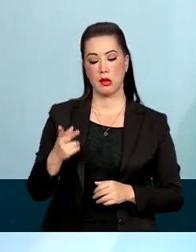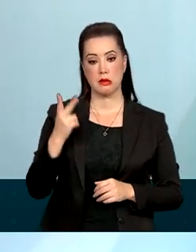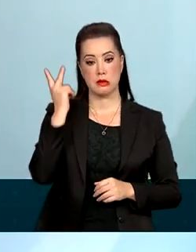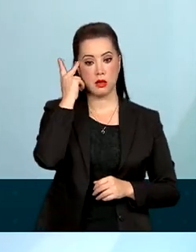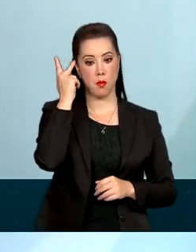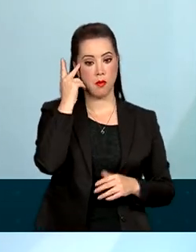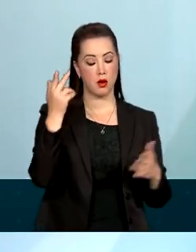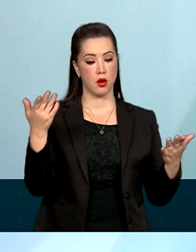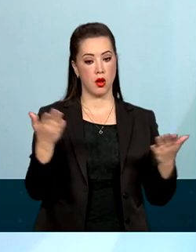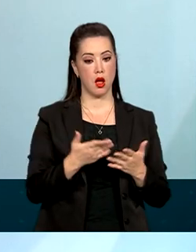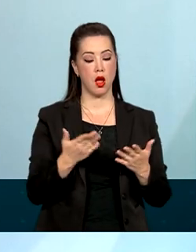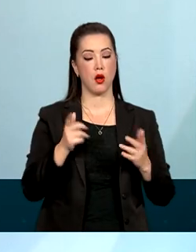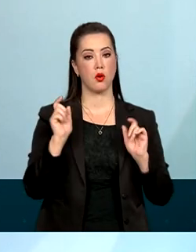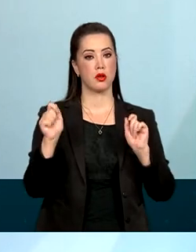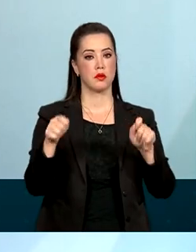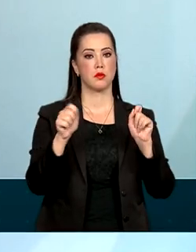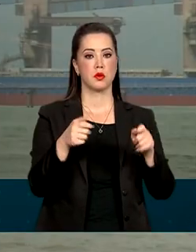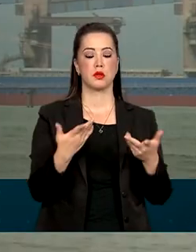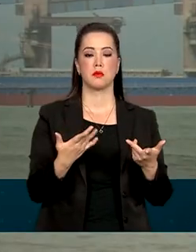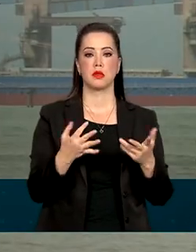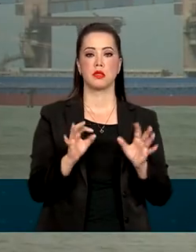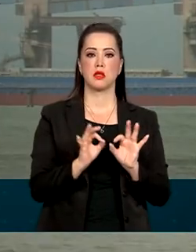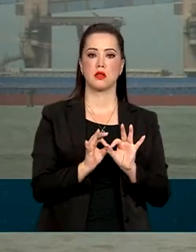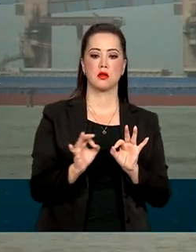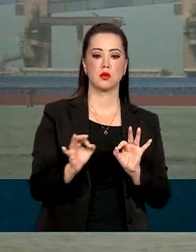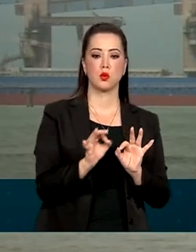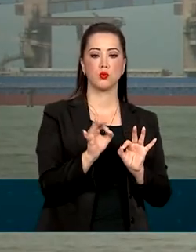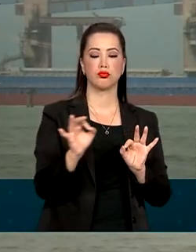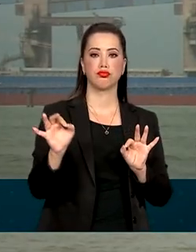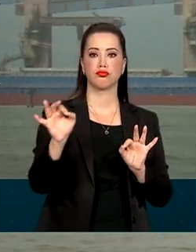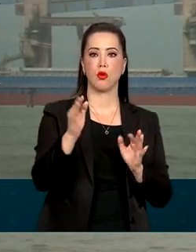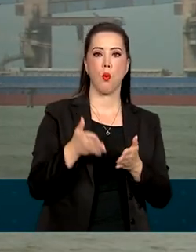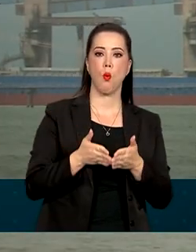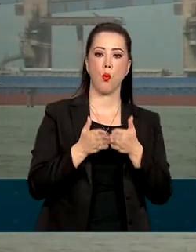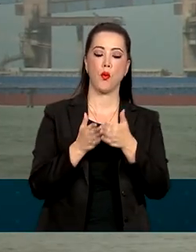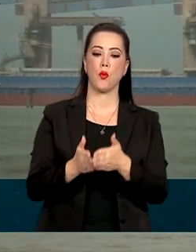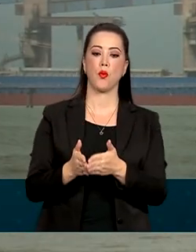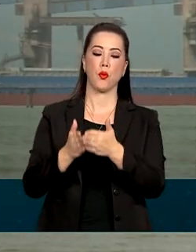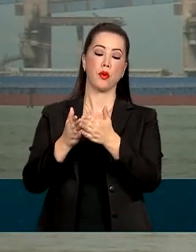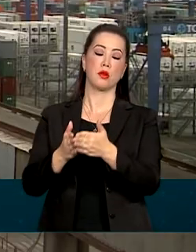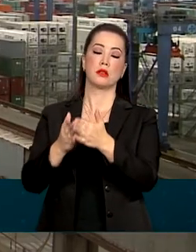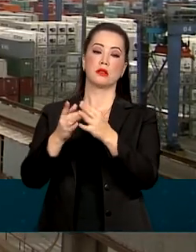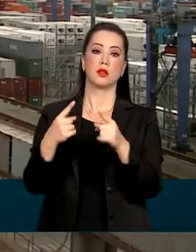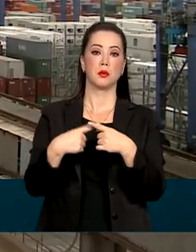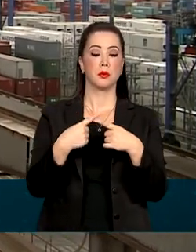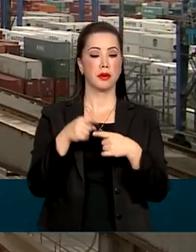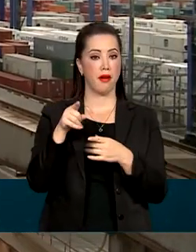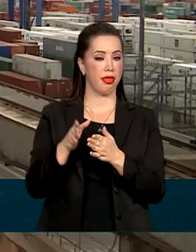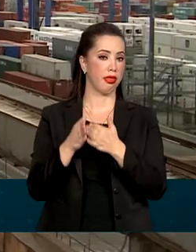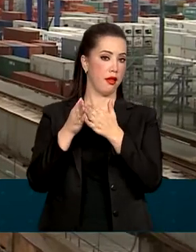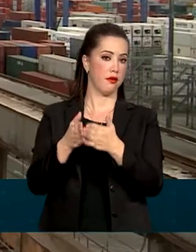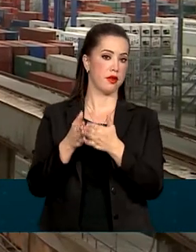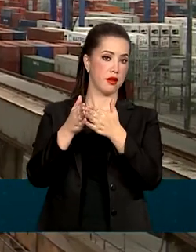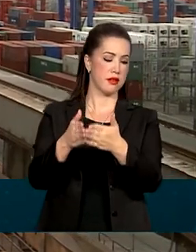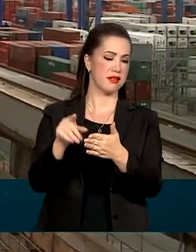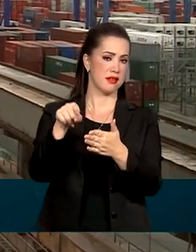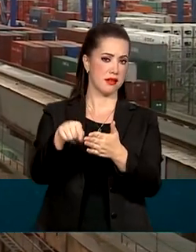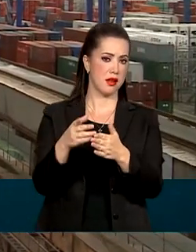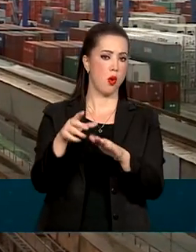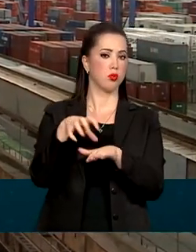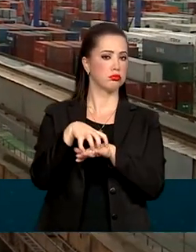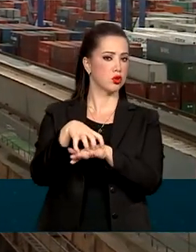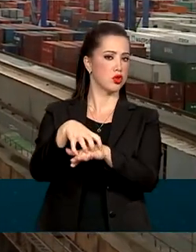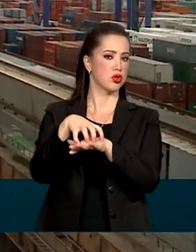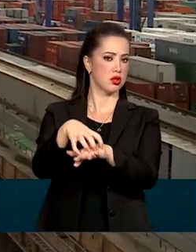internacionais da navegação de longo curso. Considerada eficiente, segura e de baixo custo, a navegação de cabotagem, aquela que